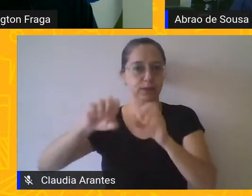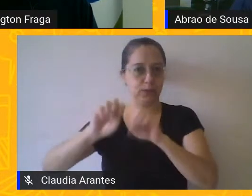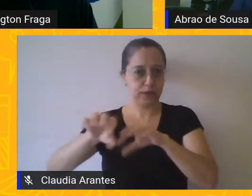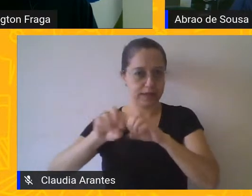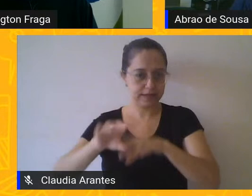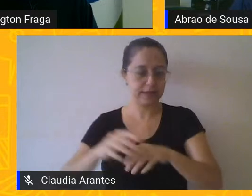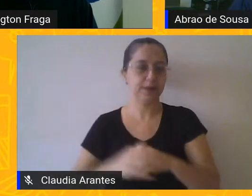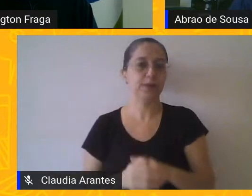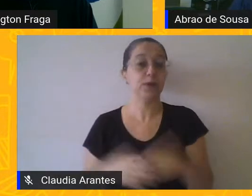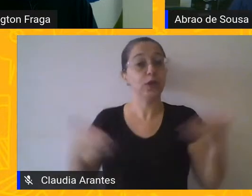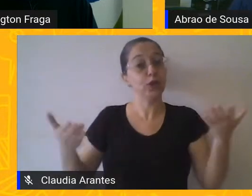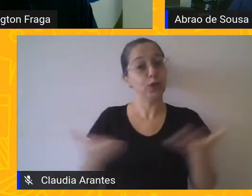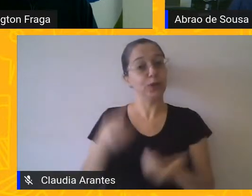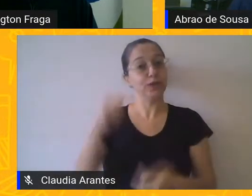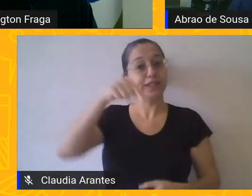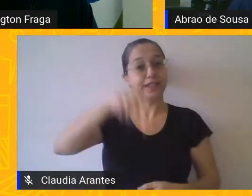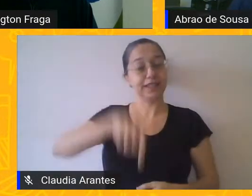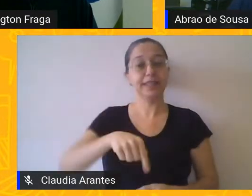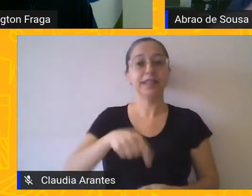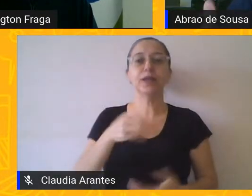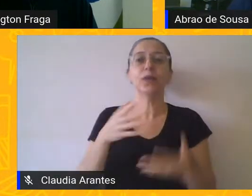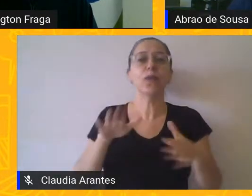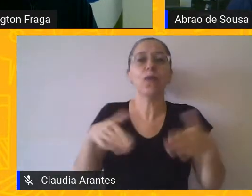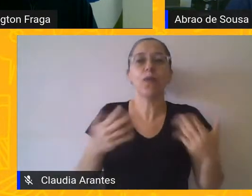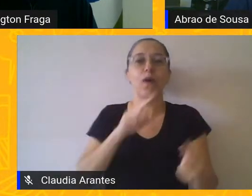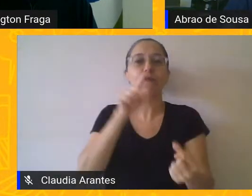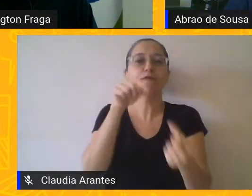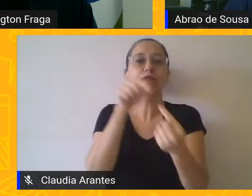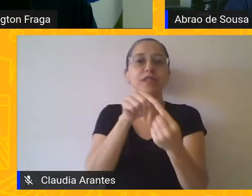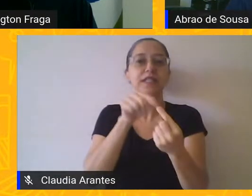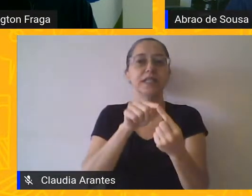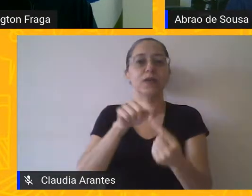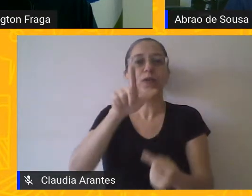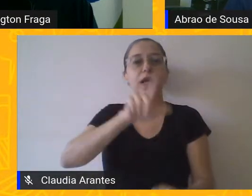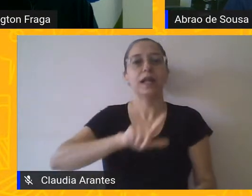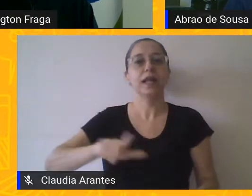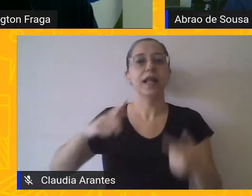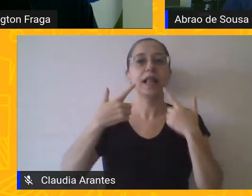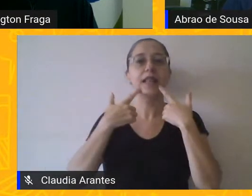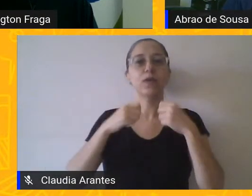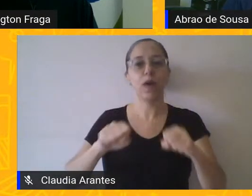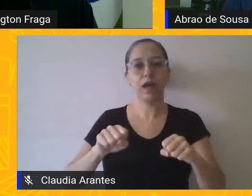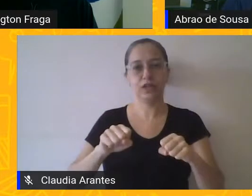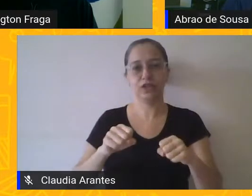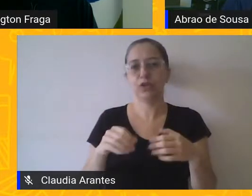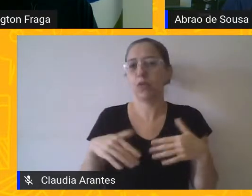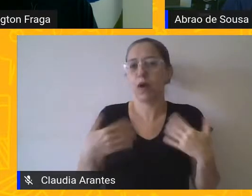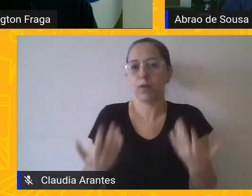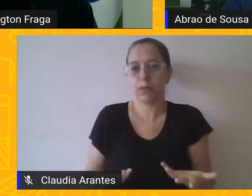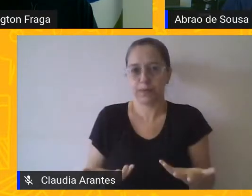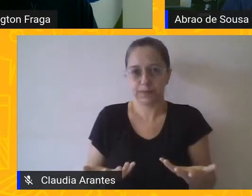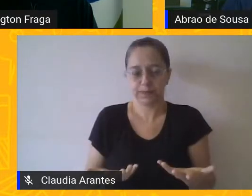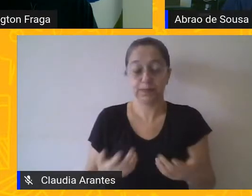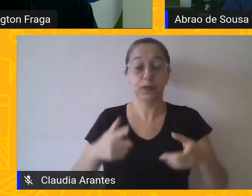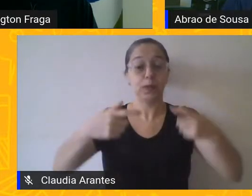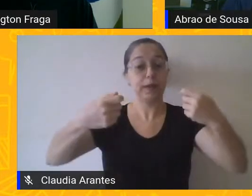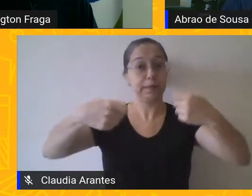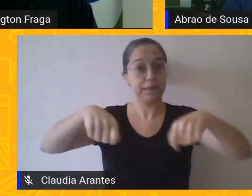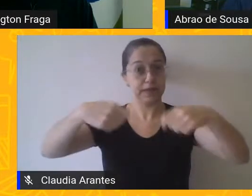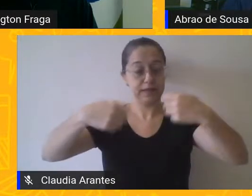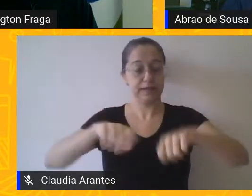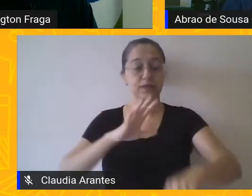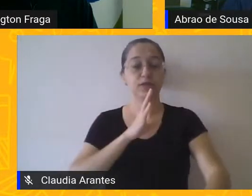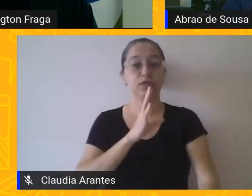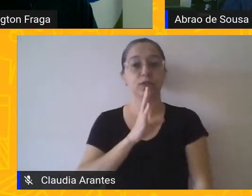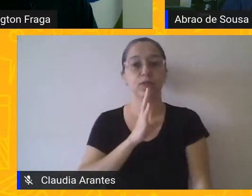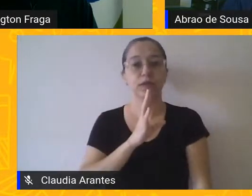estamos aqui para trabalhar as funções da linguagem. E para trabalhar essas funções da linguagem, é necessário que nós conheçamos